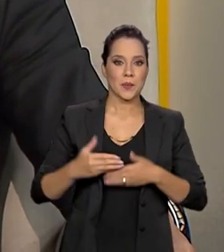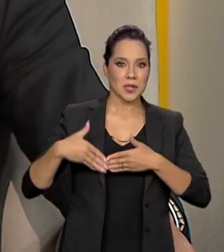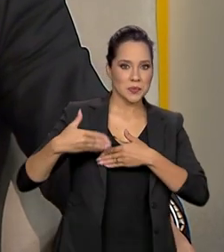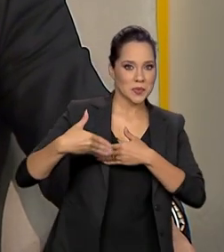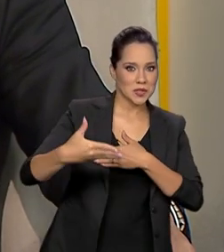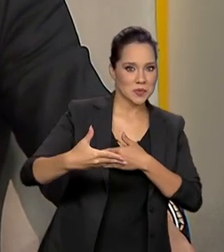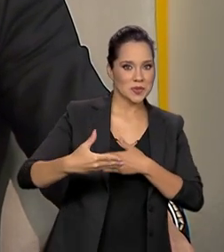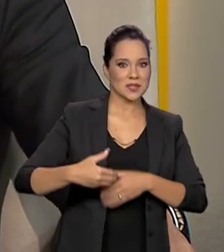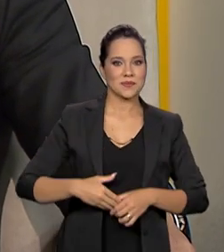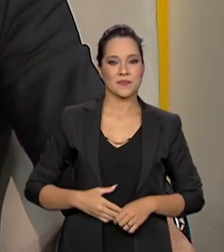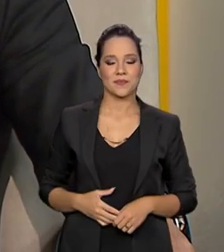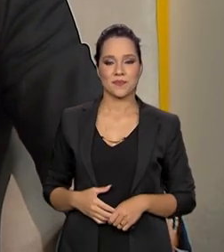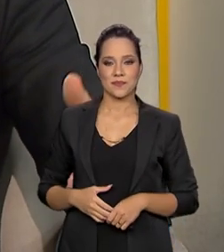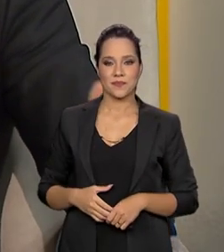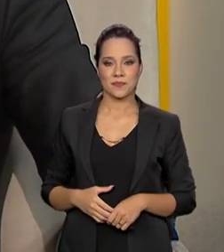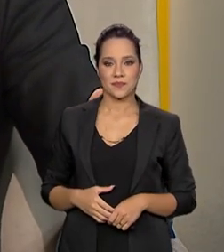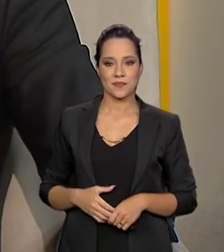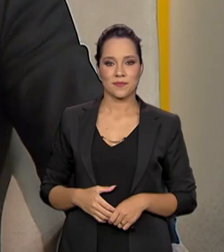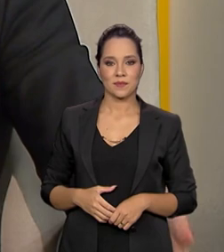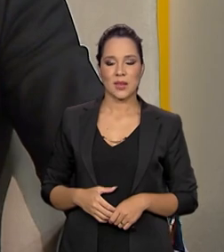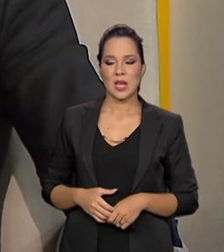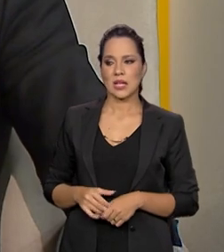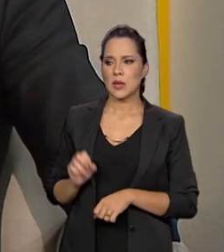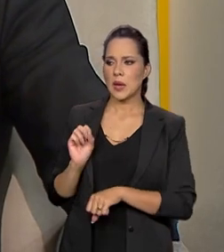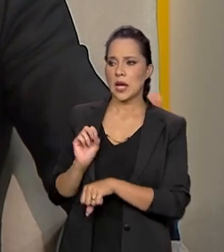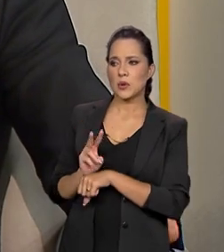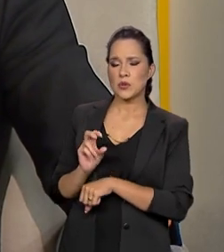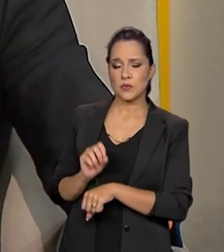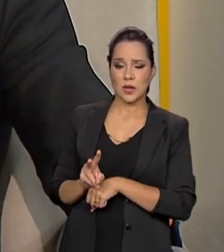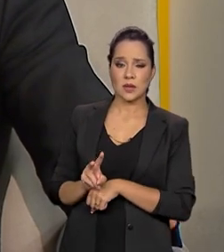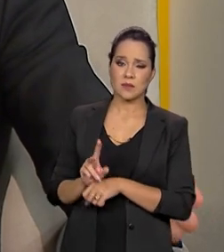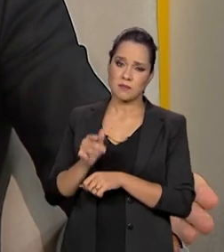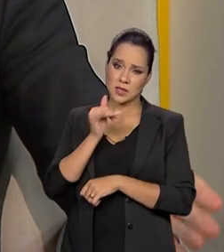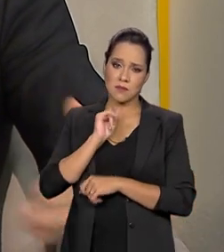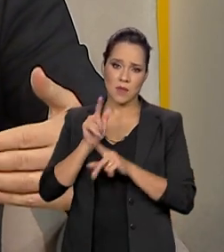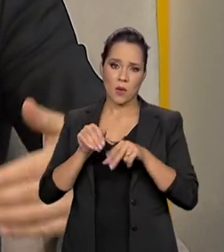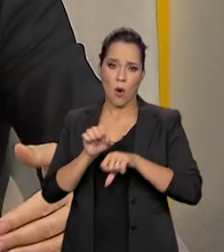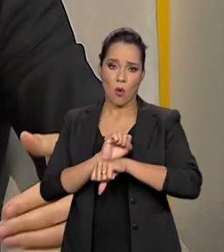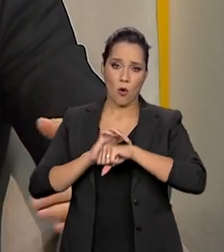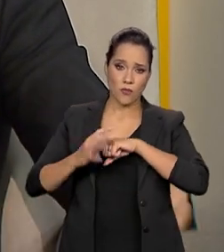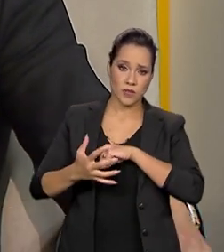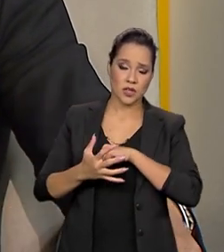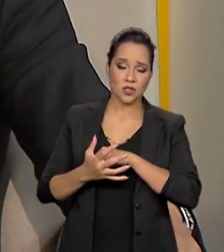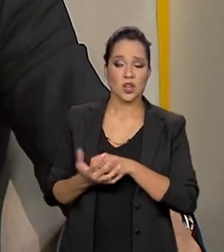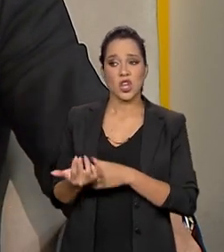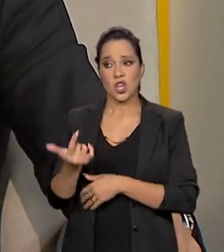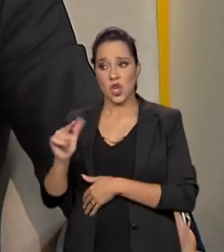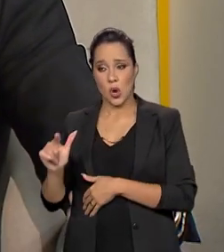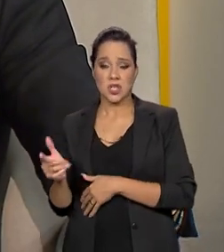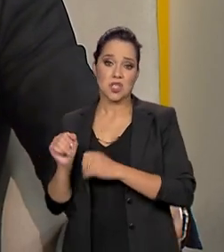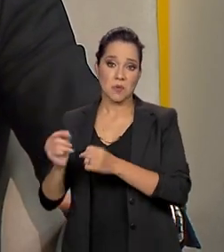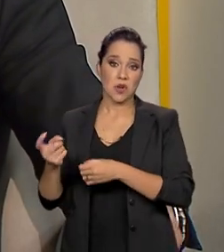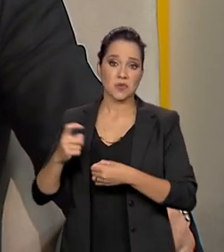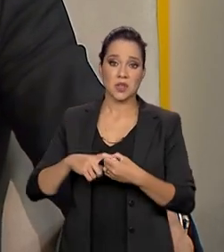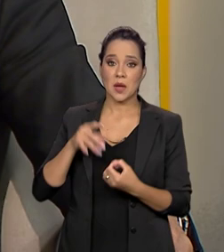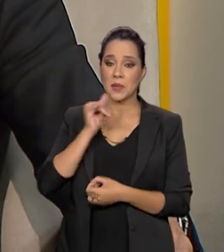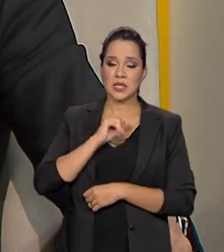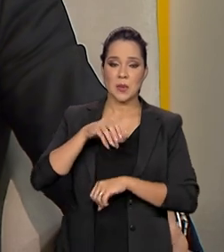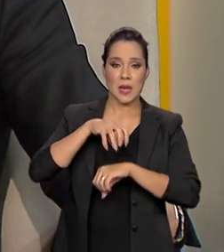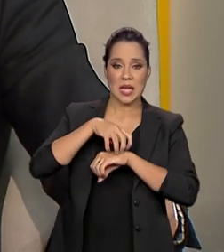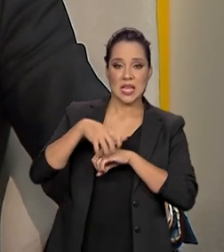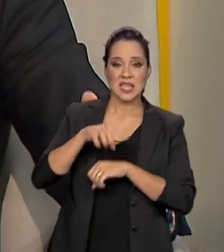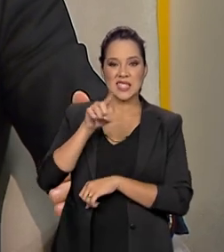próximas gerações. As viroses emergentes, como a Covid-19 e reemergentes, por exemplo, a zika,